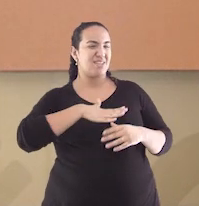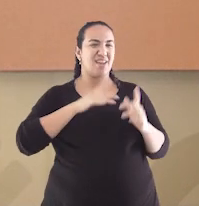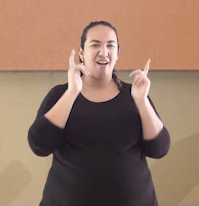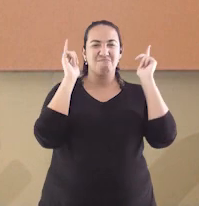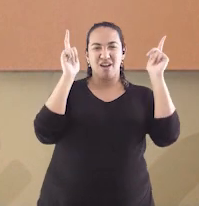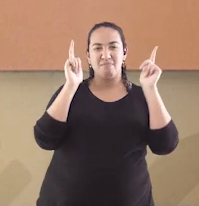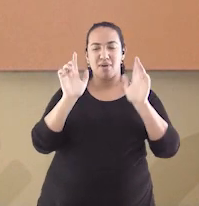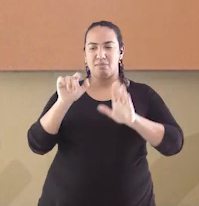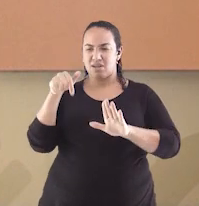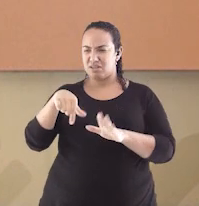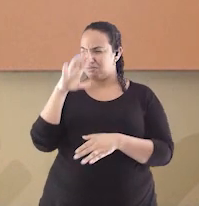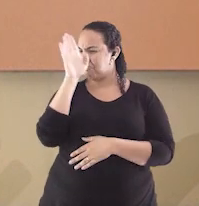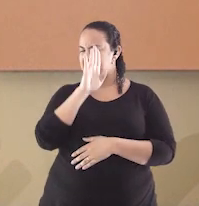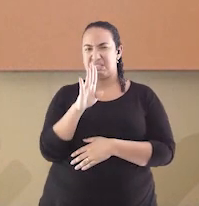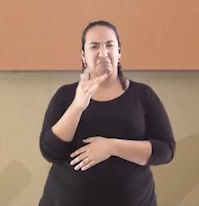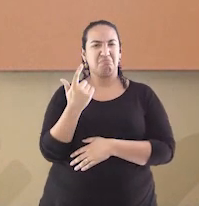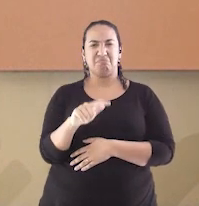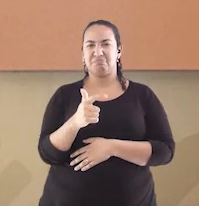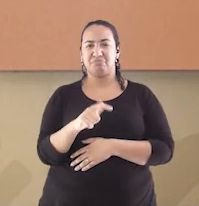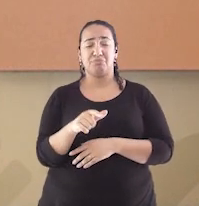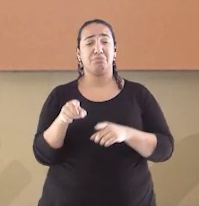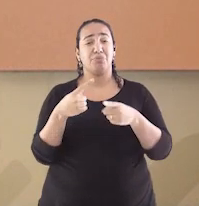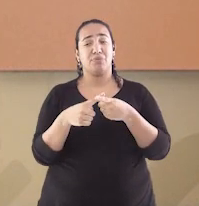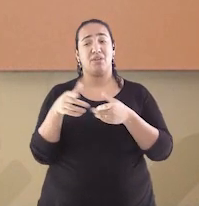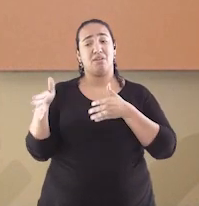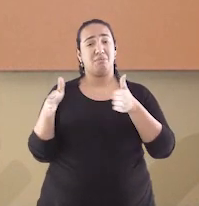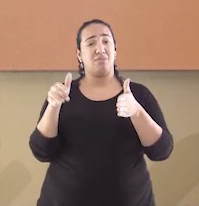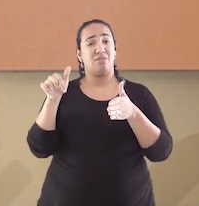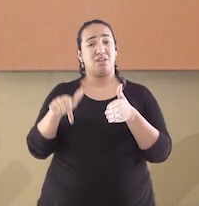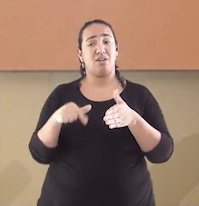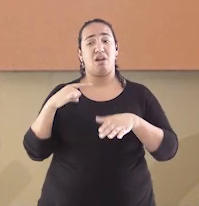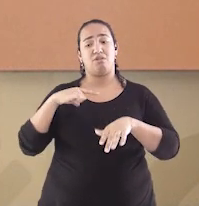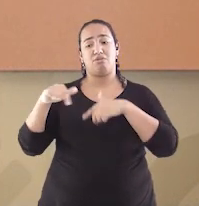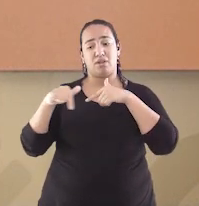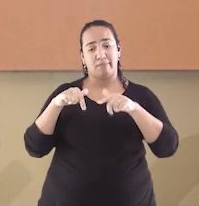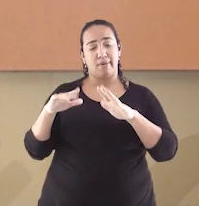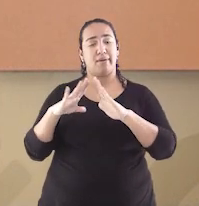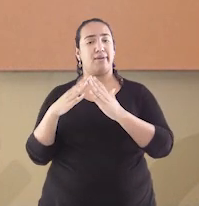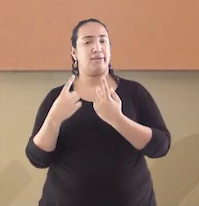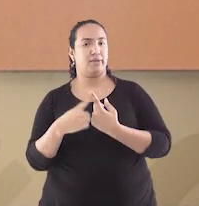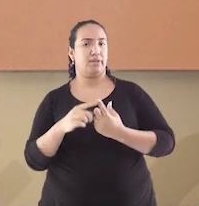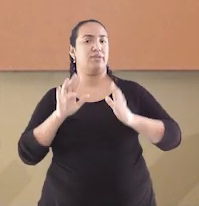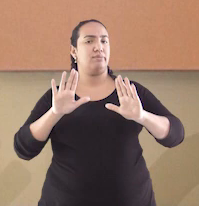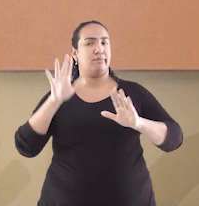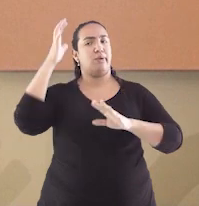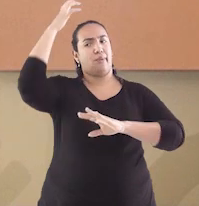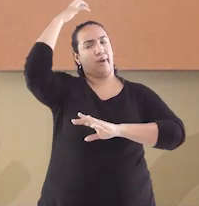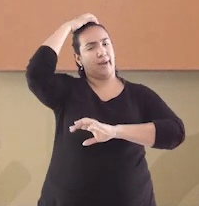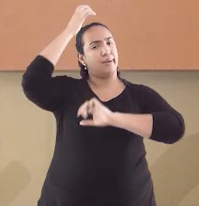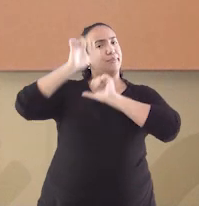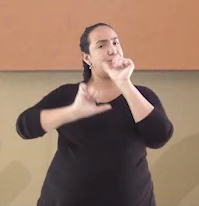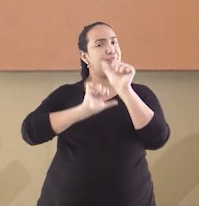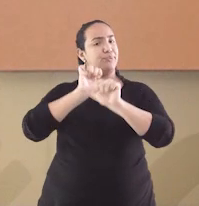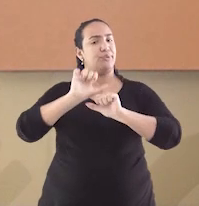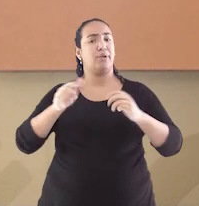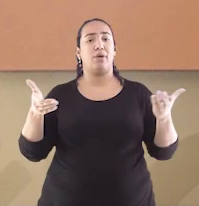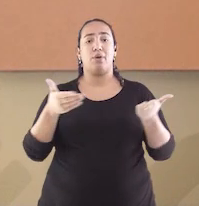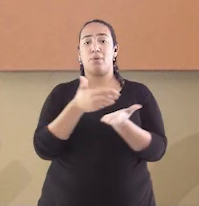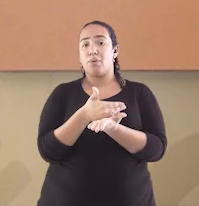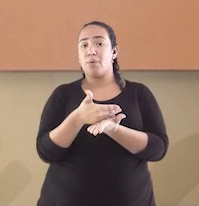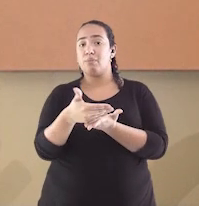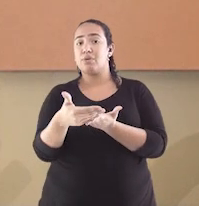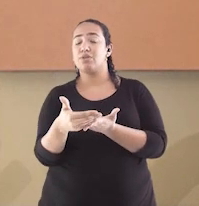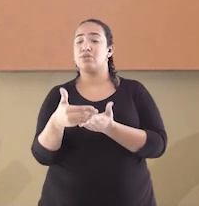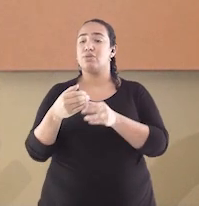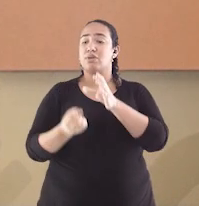decepcionada. A vida da colônia era trabalho e igreja, mas Dom João tratou de mudar tudo isso e começou